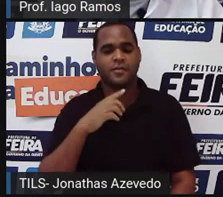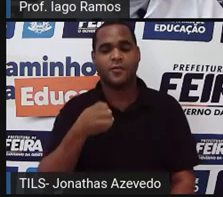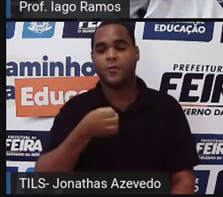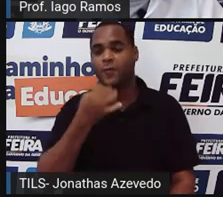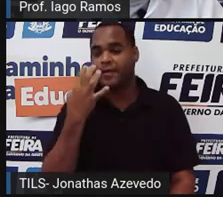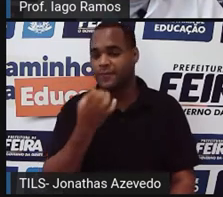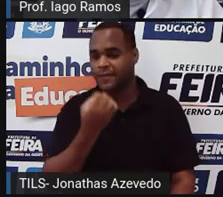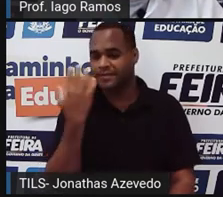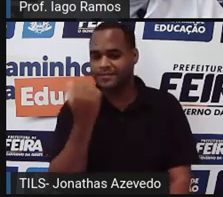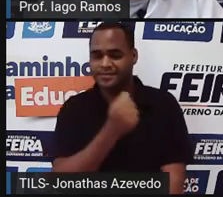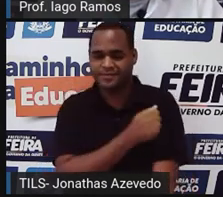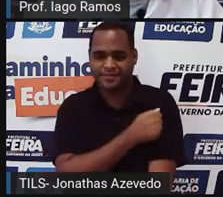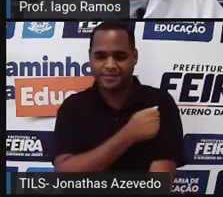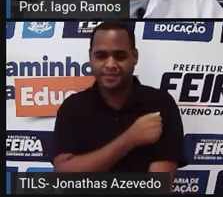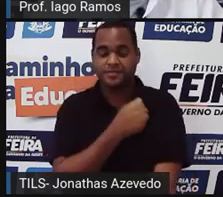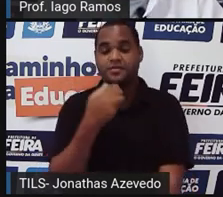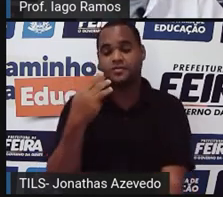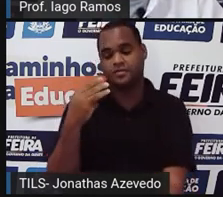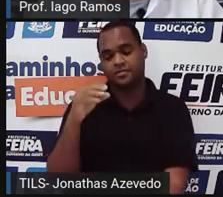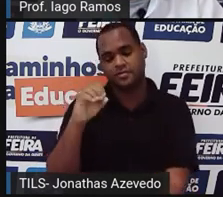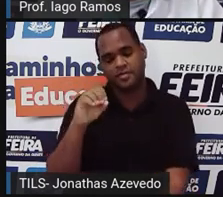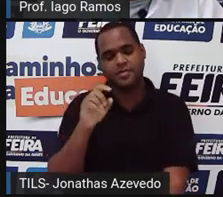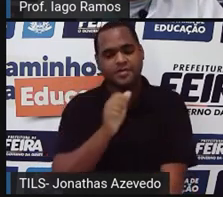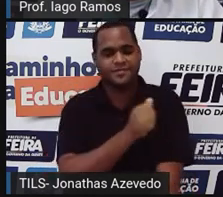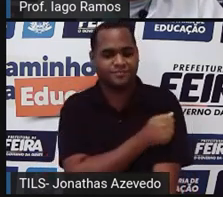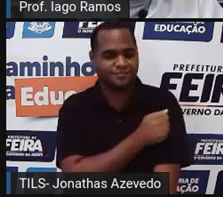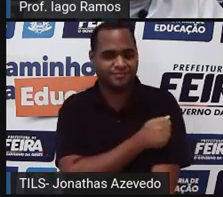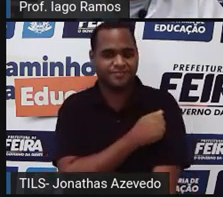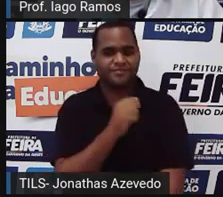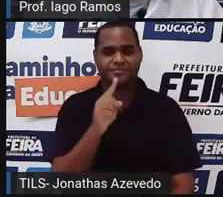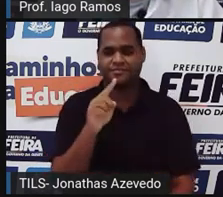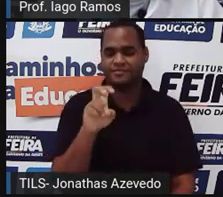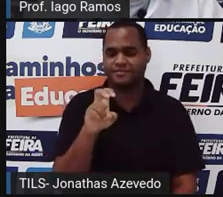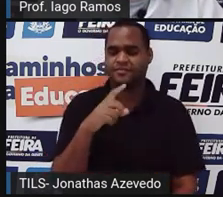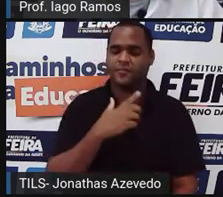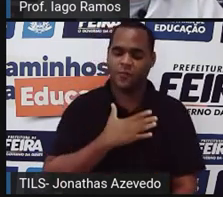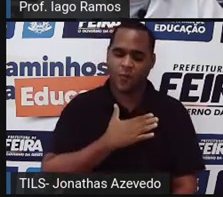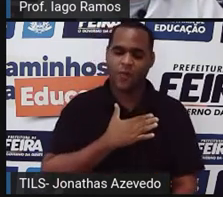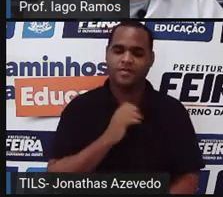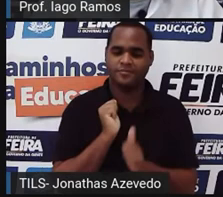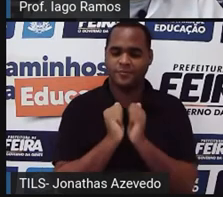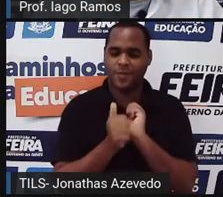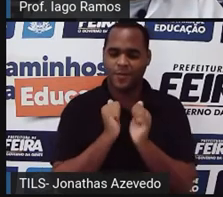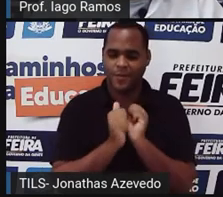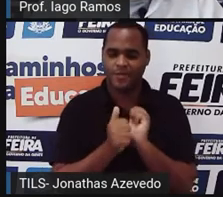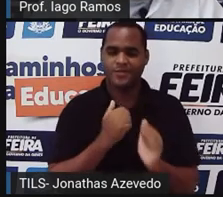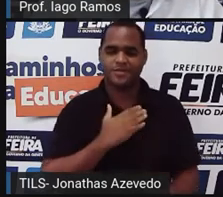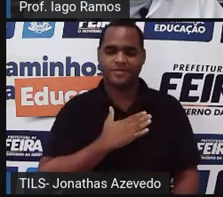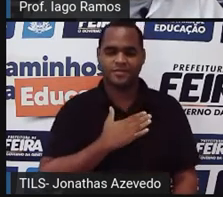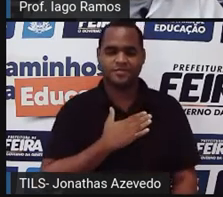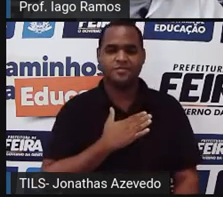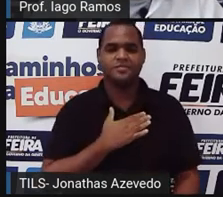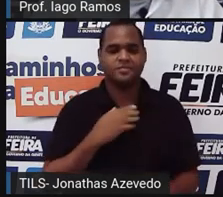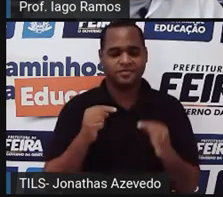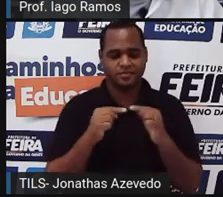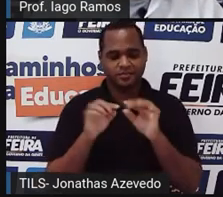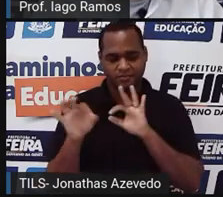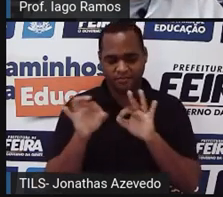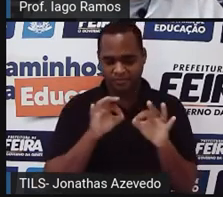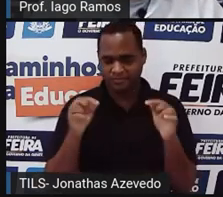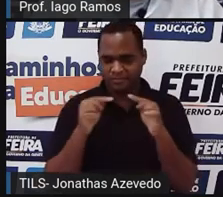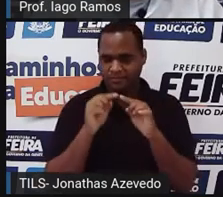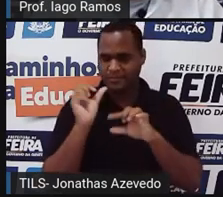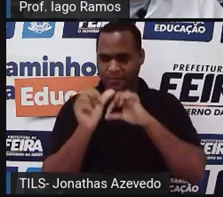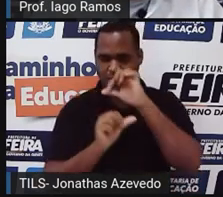30 alunos, 15 gosta de esporte, tá? Aqui eu posso fazer o